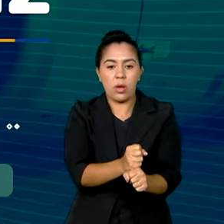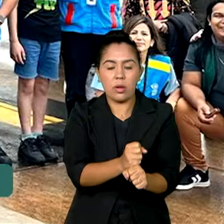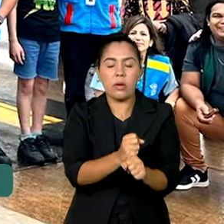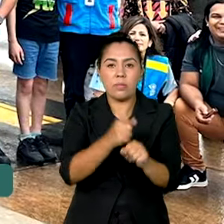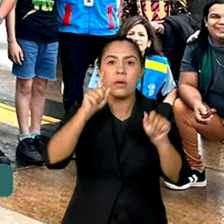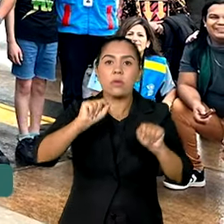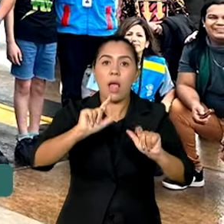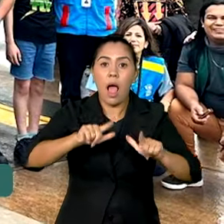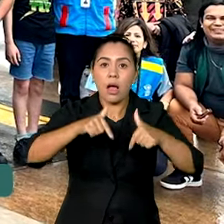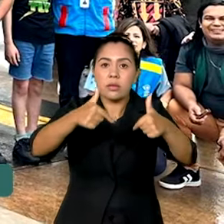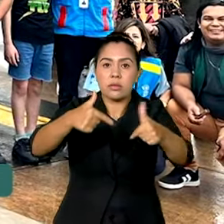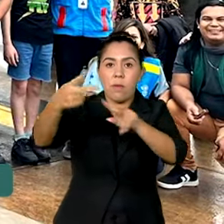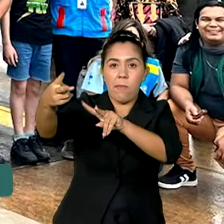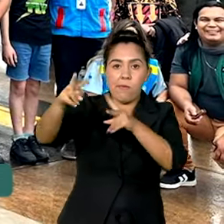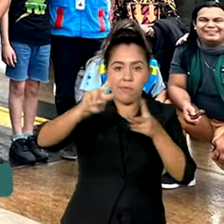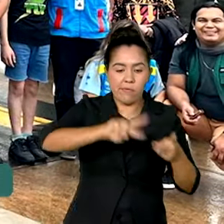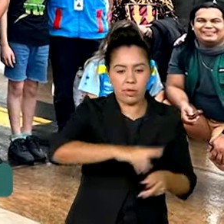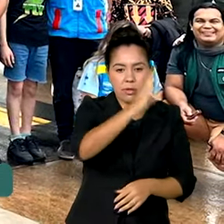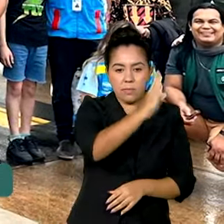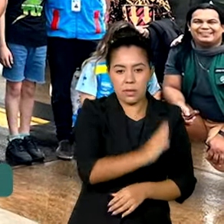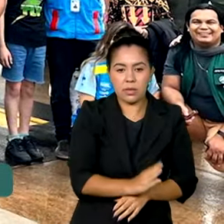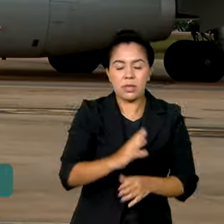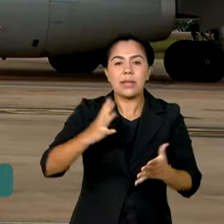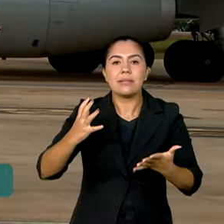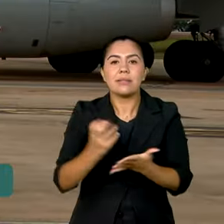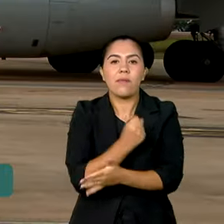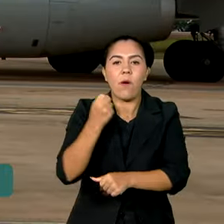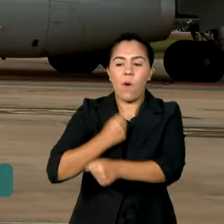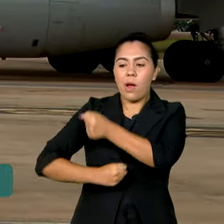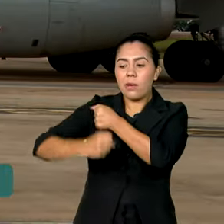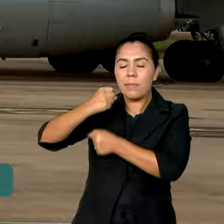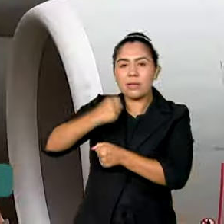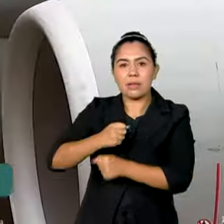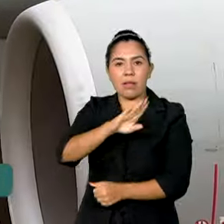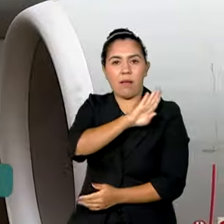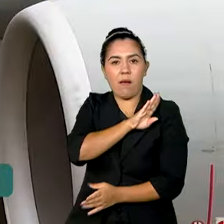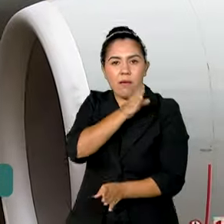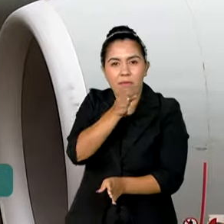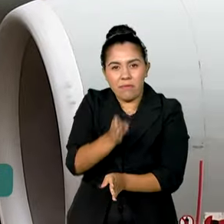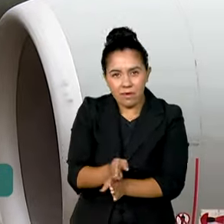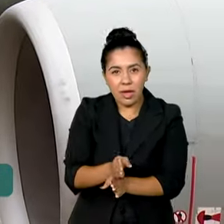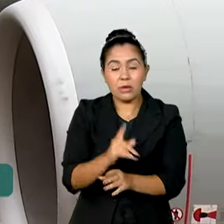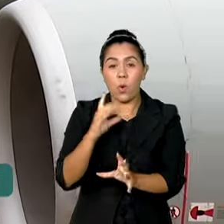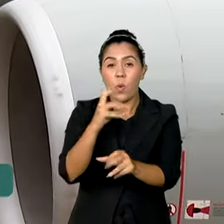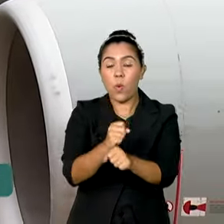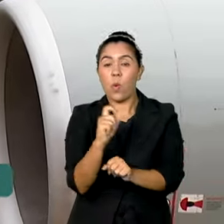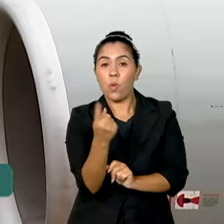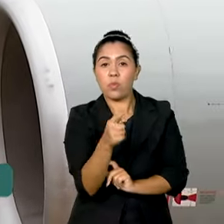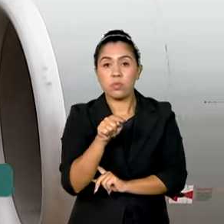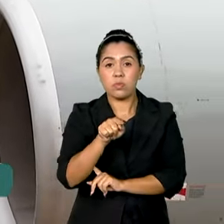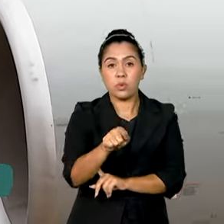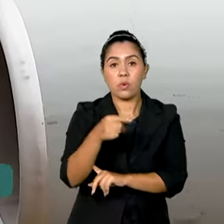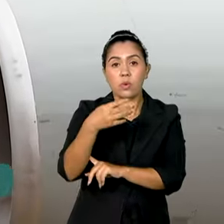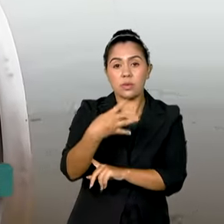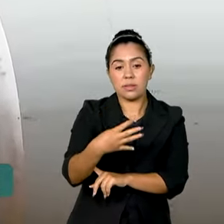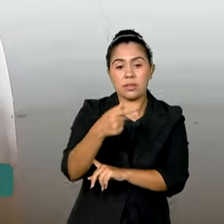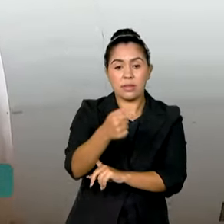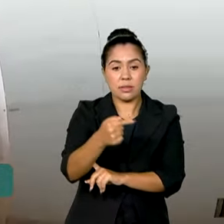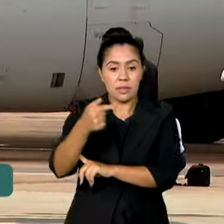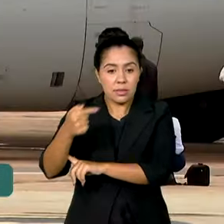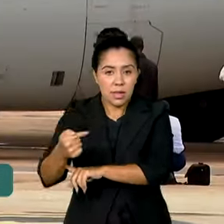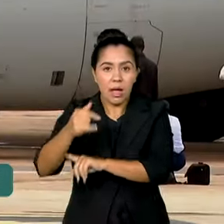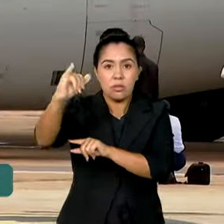que resgatou brasileiros na faixa de Gaza no ano passado. Ao todo, 1.477 brasileiros foram